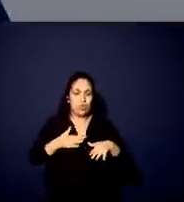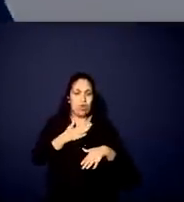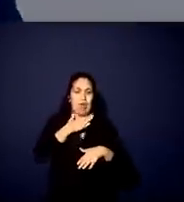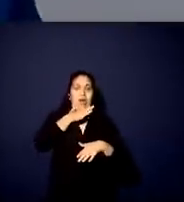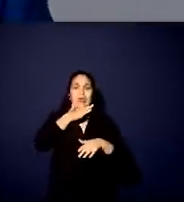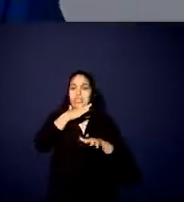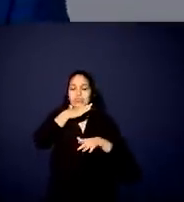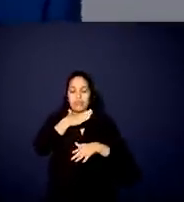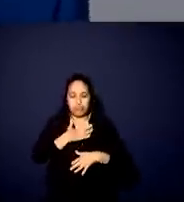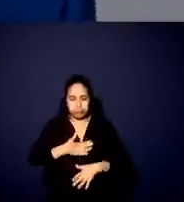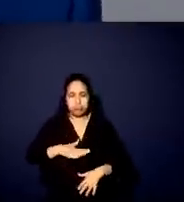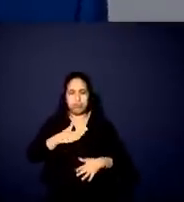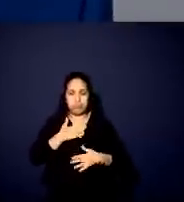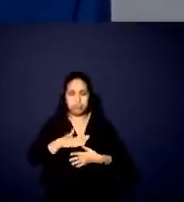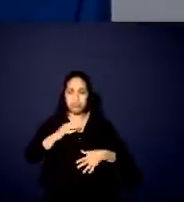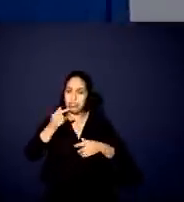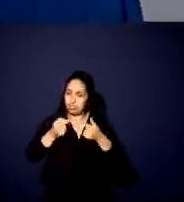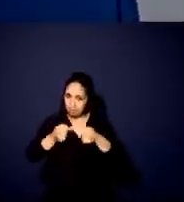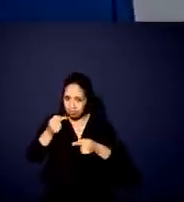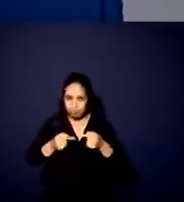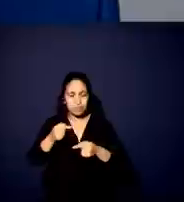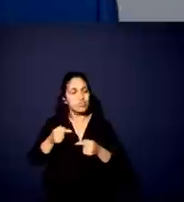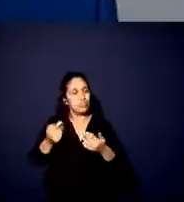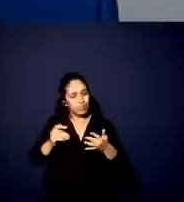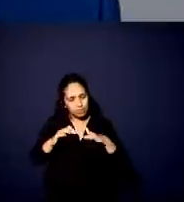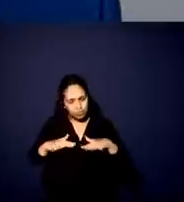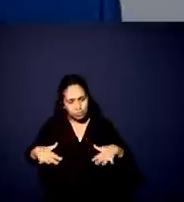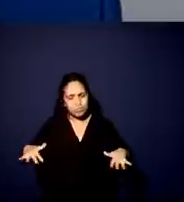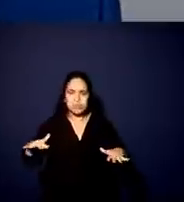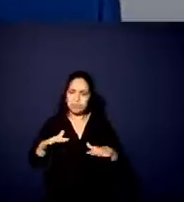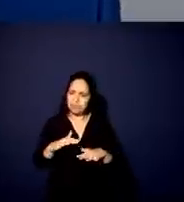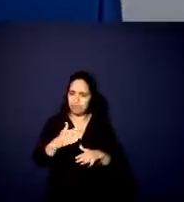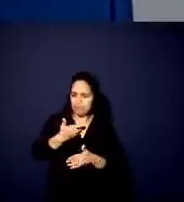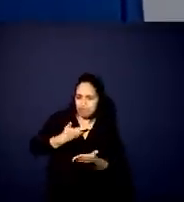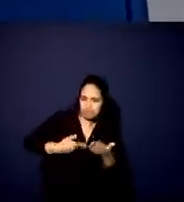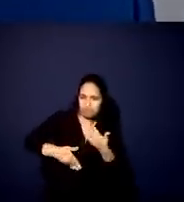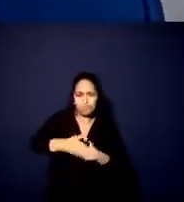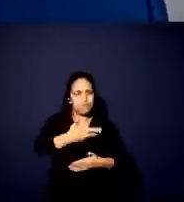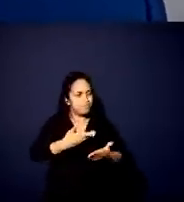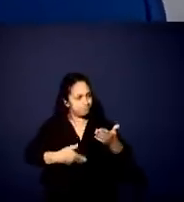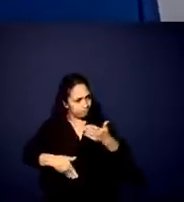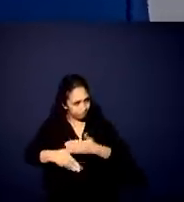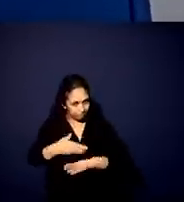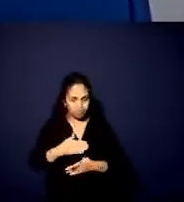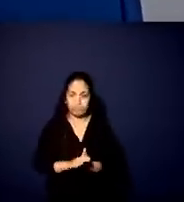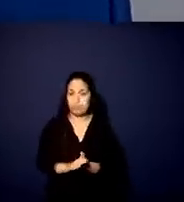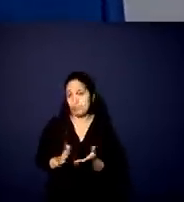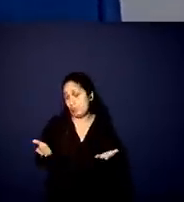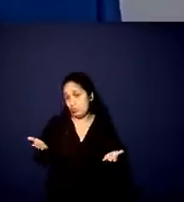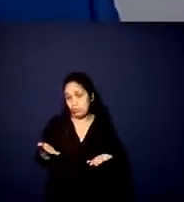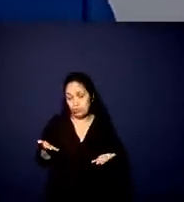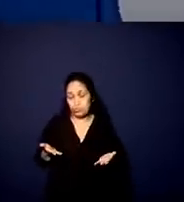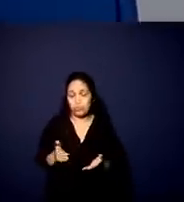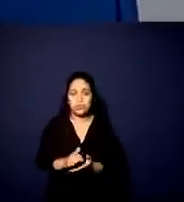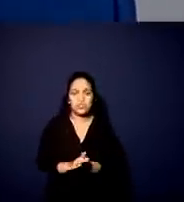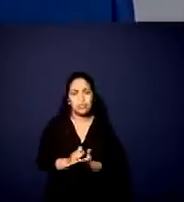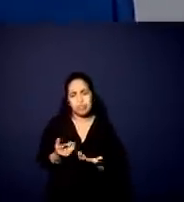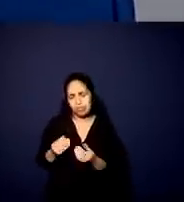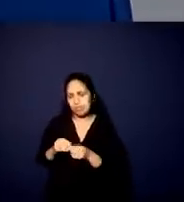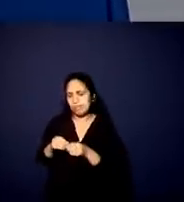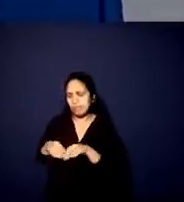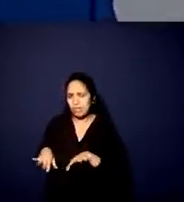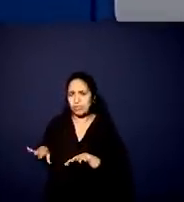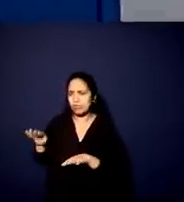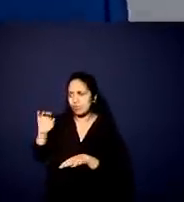uma discussão de reforma tributária, a gente vai ter um ambiente muito mais colaborativo. Então, as questões hoje que prejudicam os